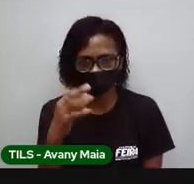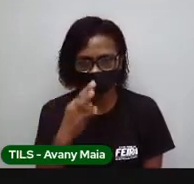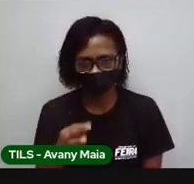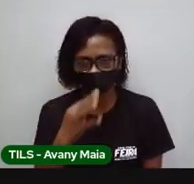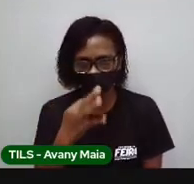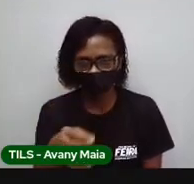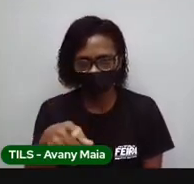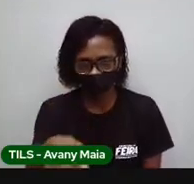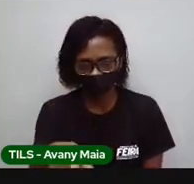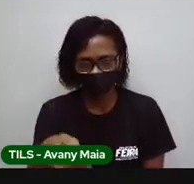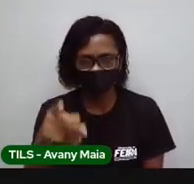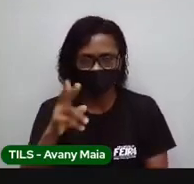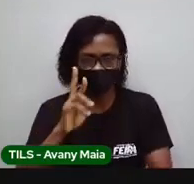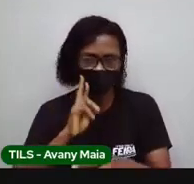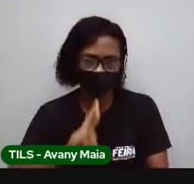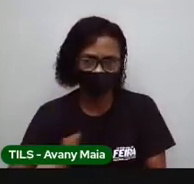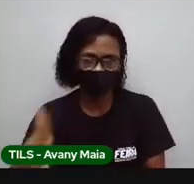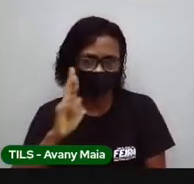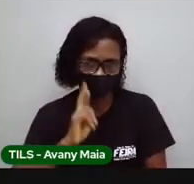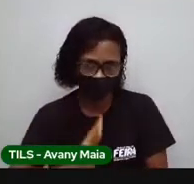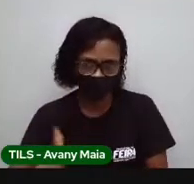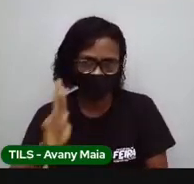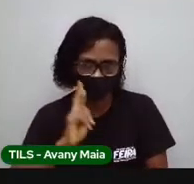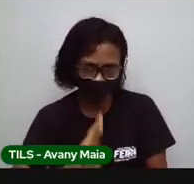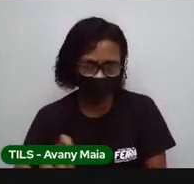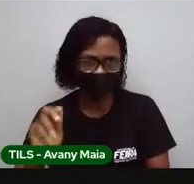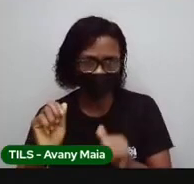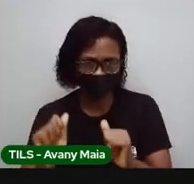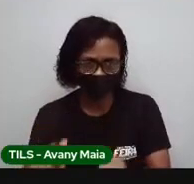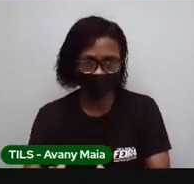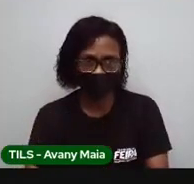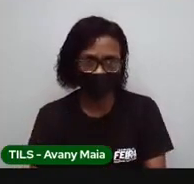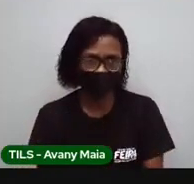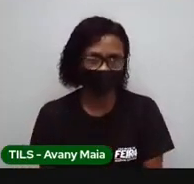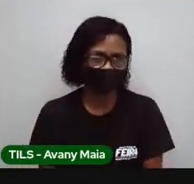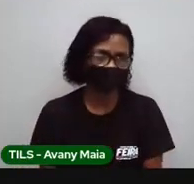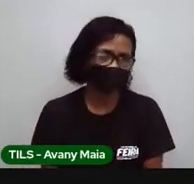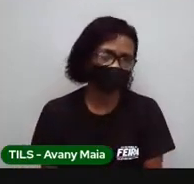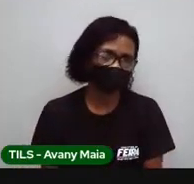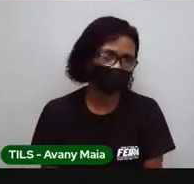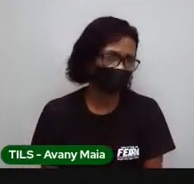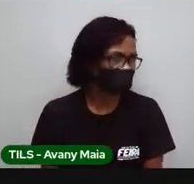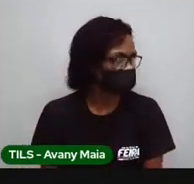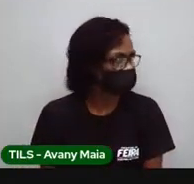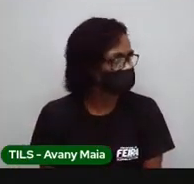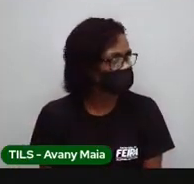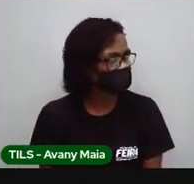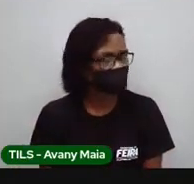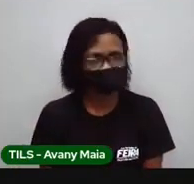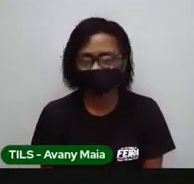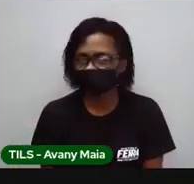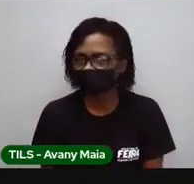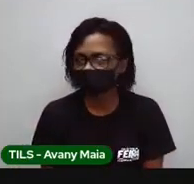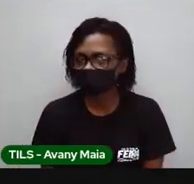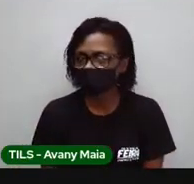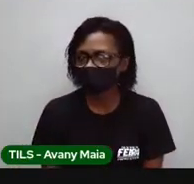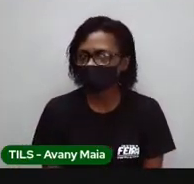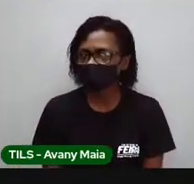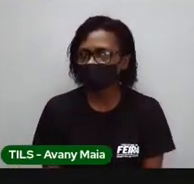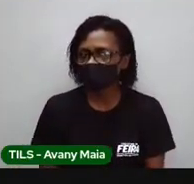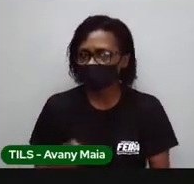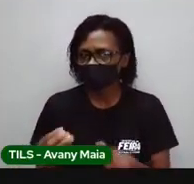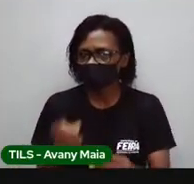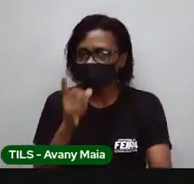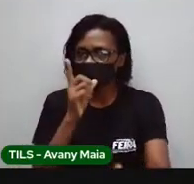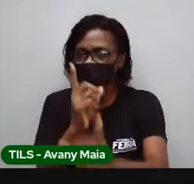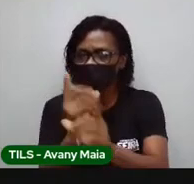claro que eu vou mostrar para vocês como é que a gente faz esse cálculo para encontrar